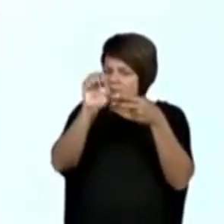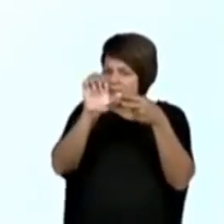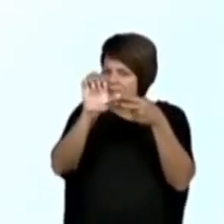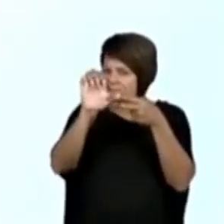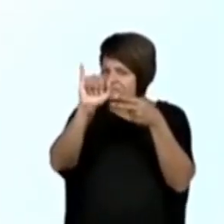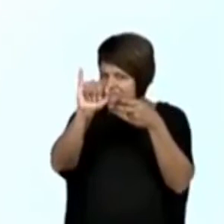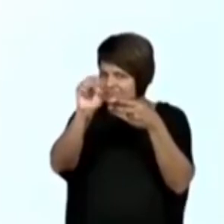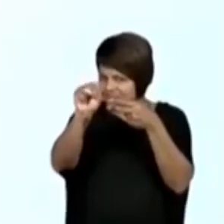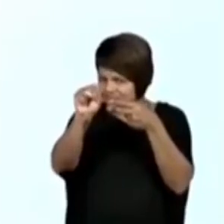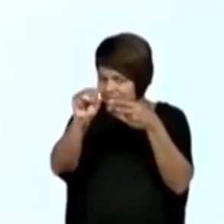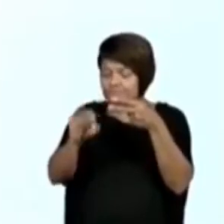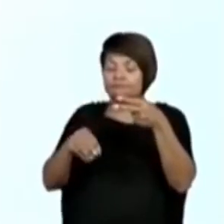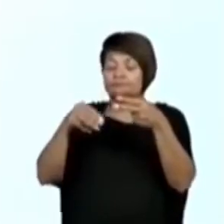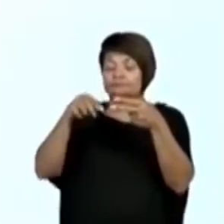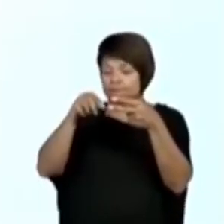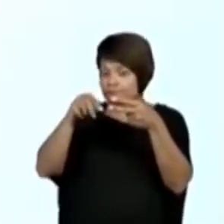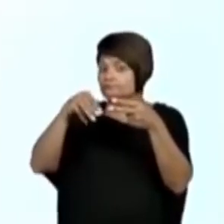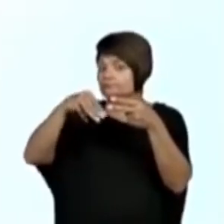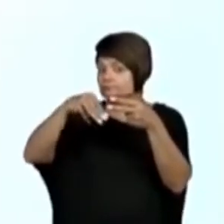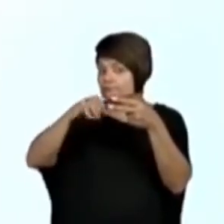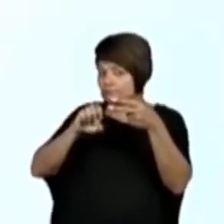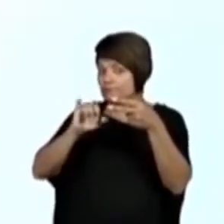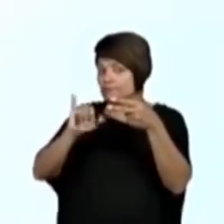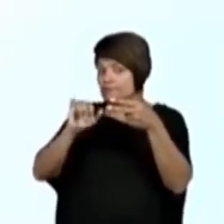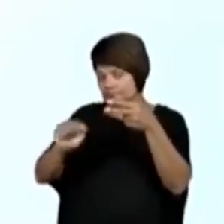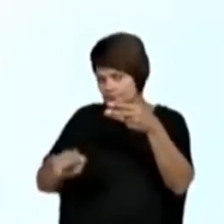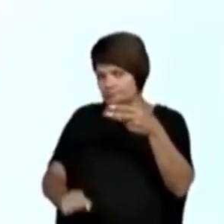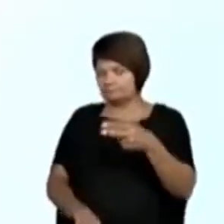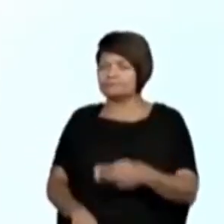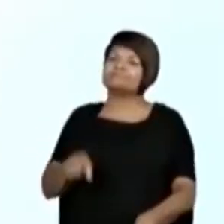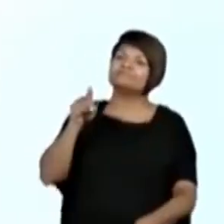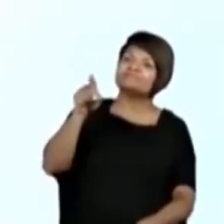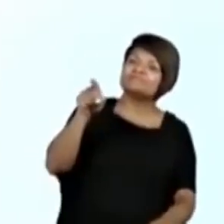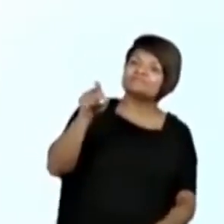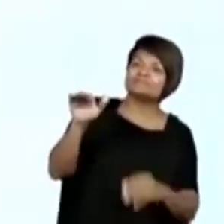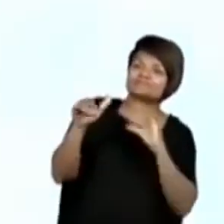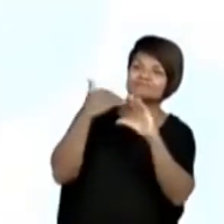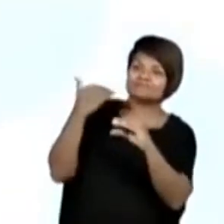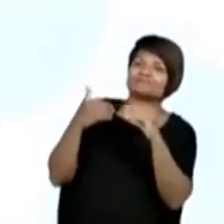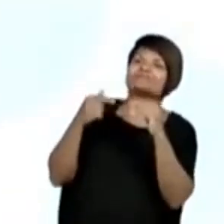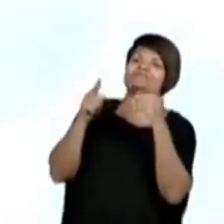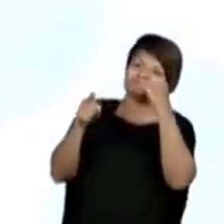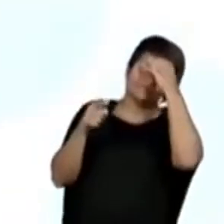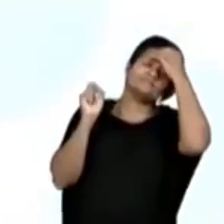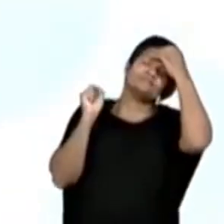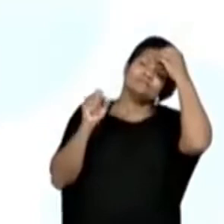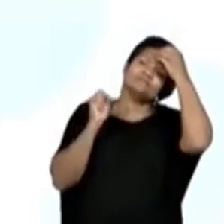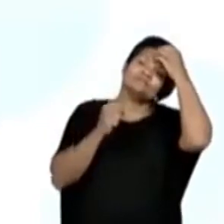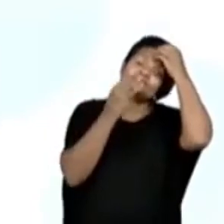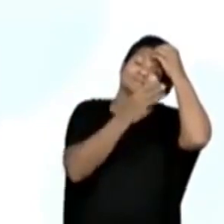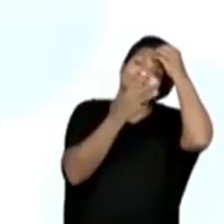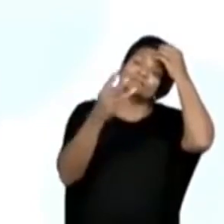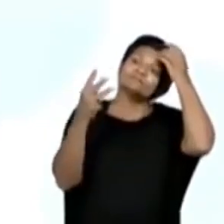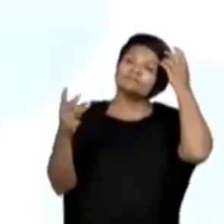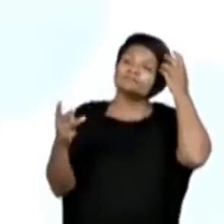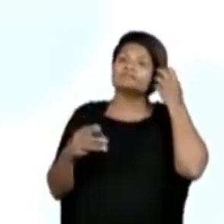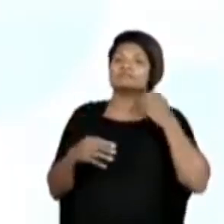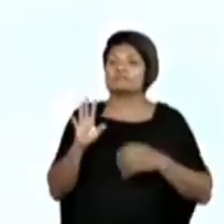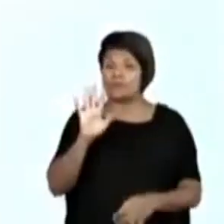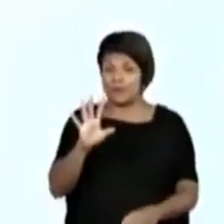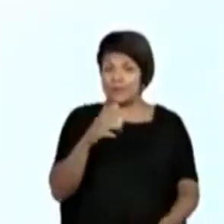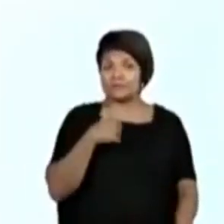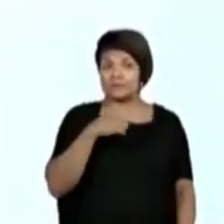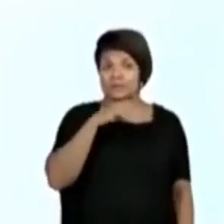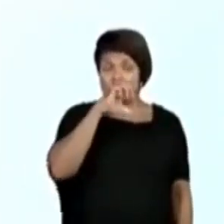diz que ela leu um número de cada vez, e a professora Ney, ela diz que pode ler os números de 3 em 3. Mas olha só, 9,